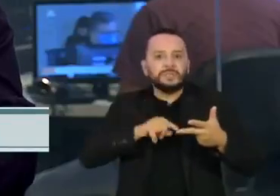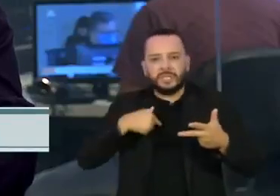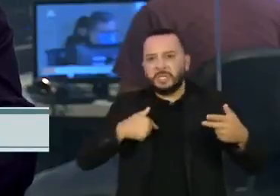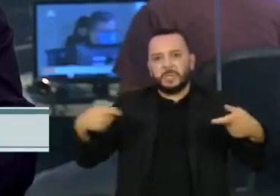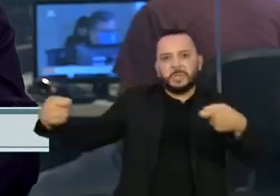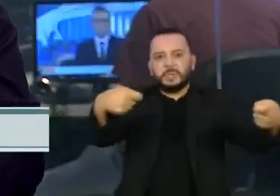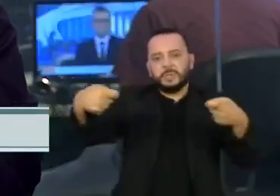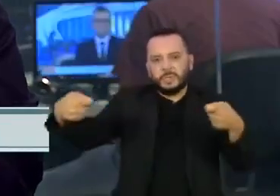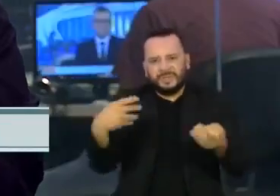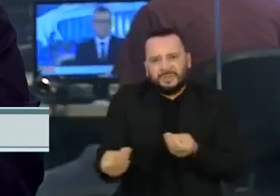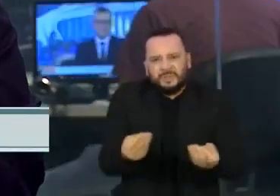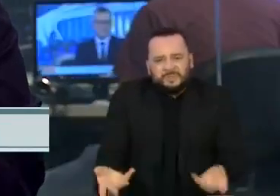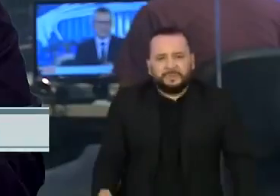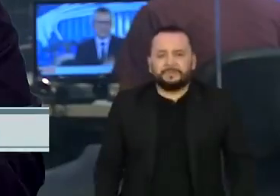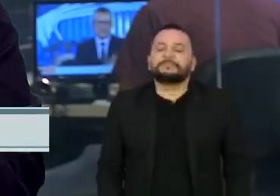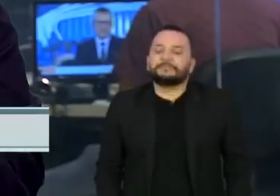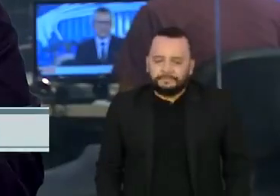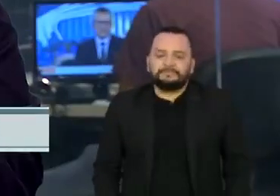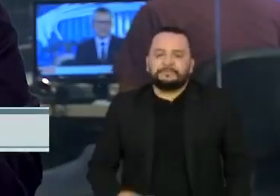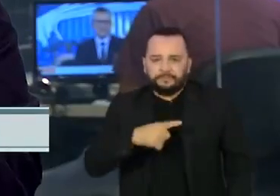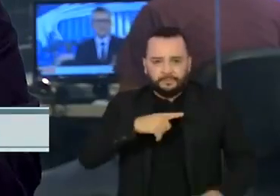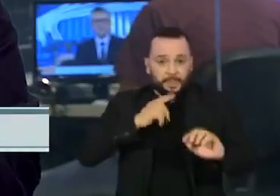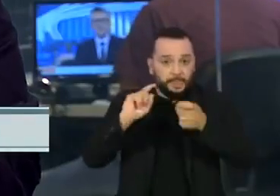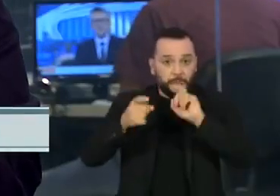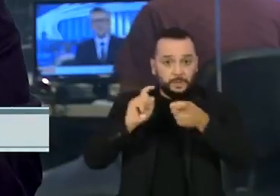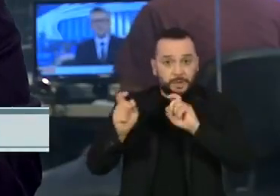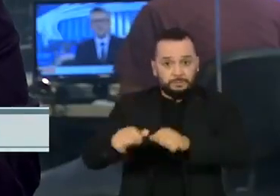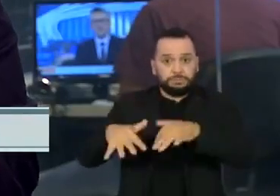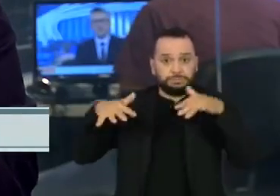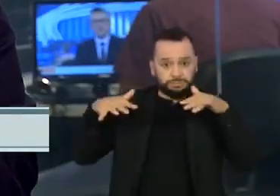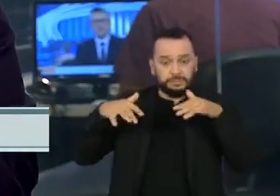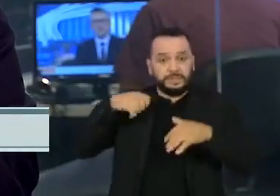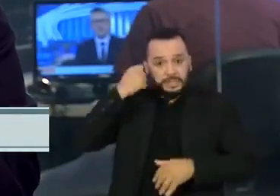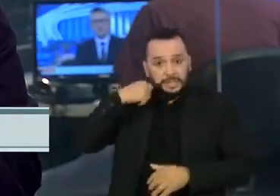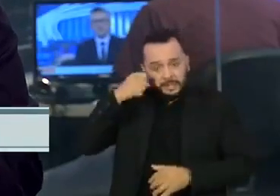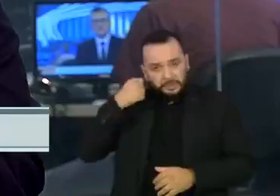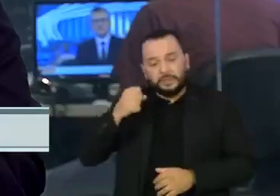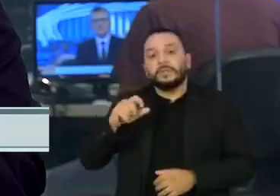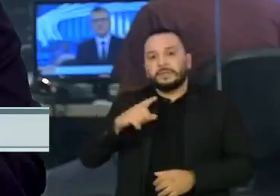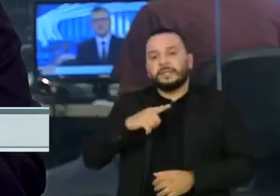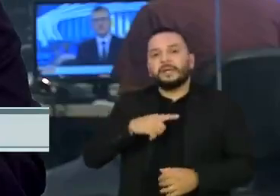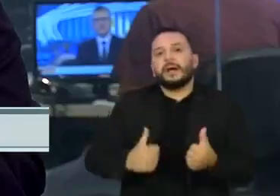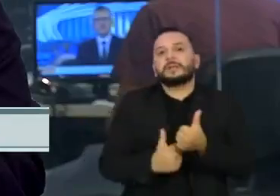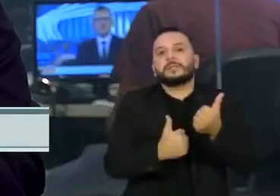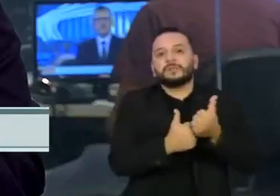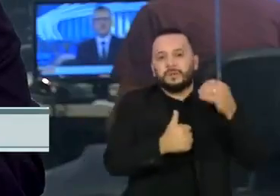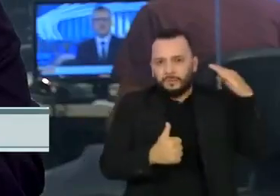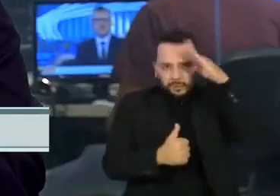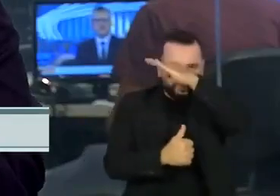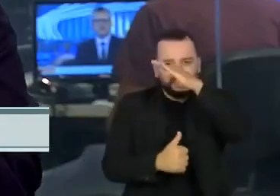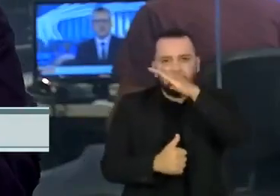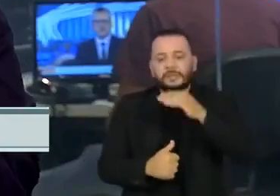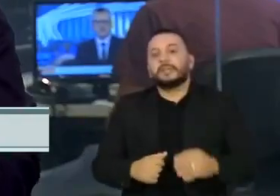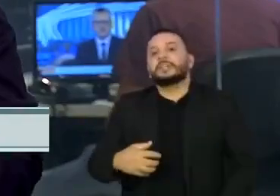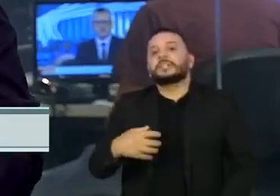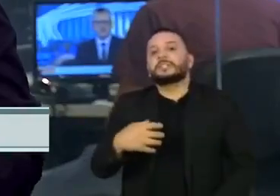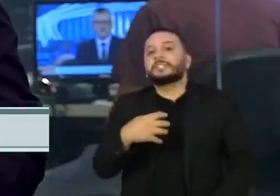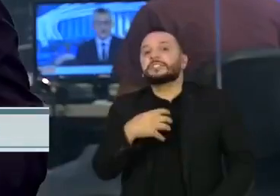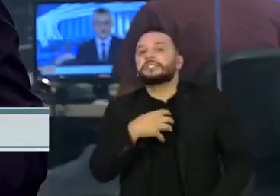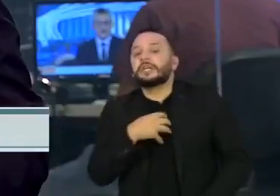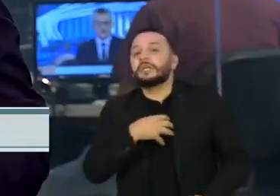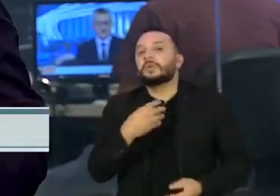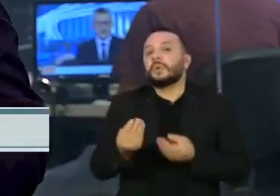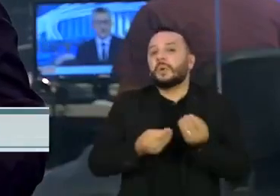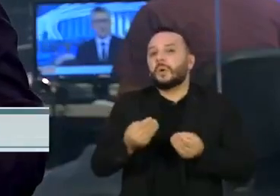Nessa mesma sessão do Senado, um dos principais assessores de Jair Bolsonaro foi acusado de fazer gestos que apoiam e